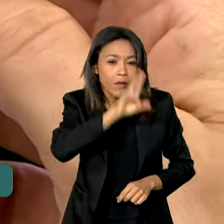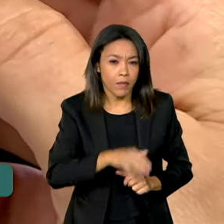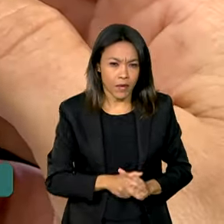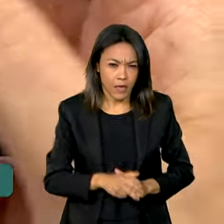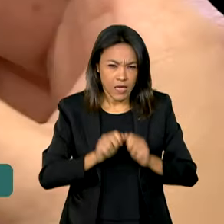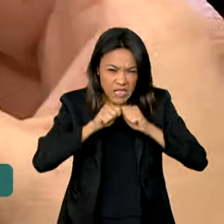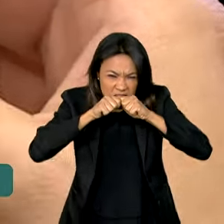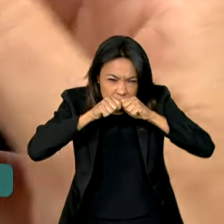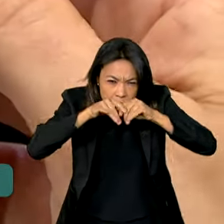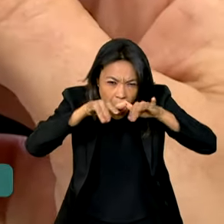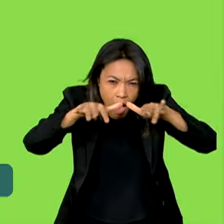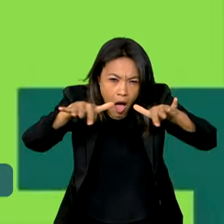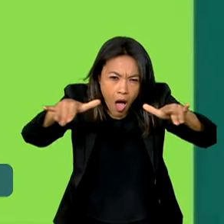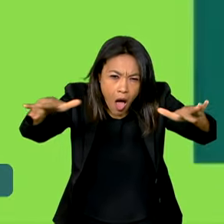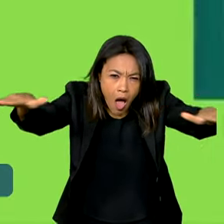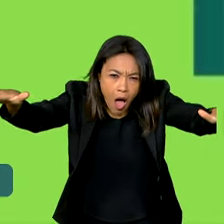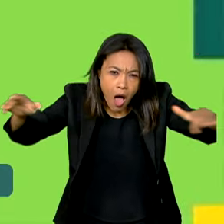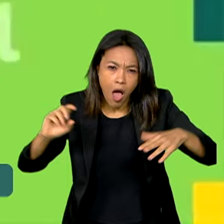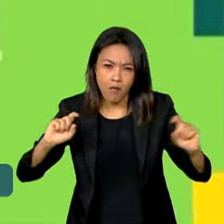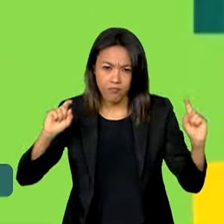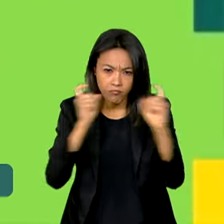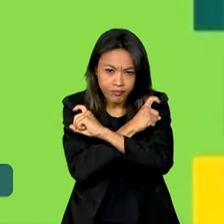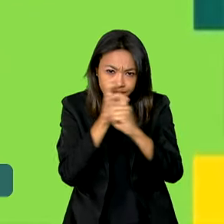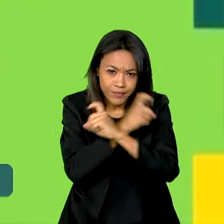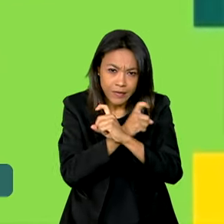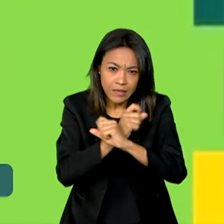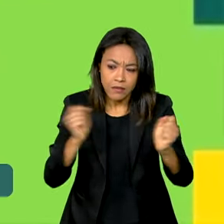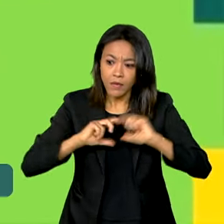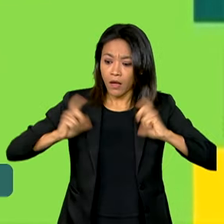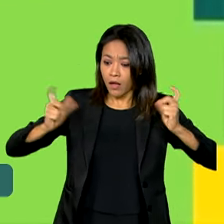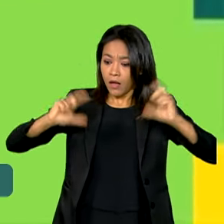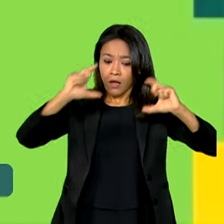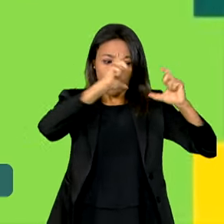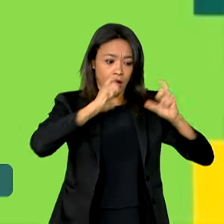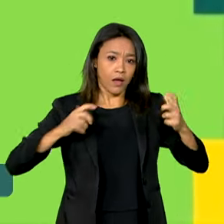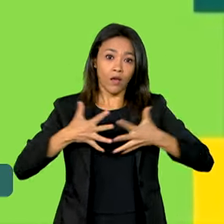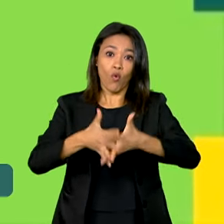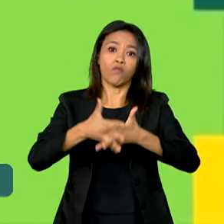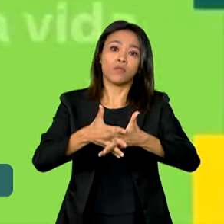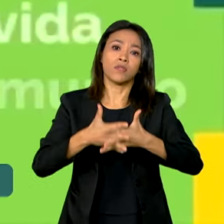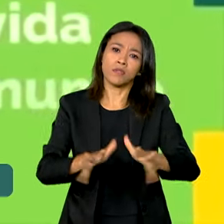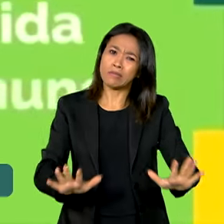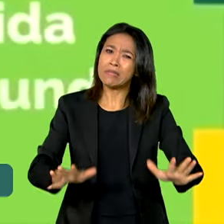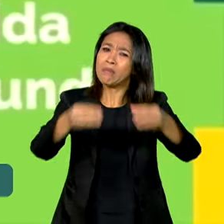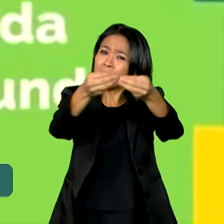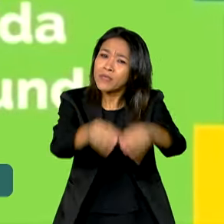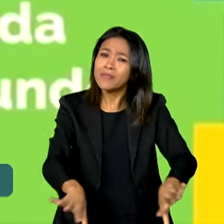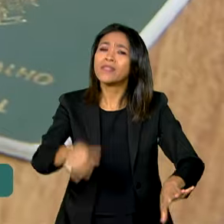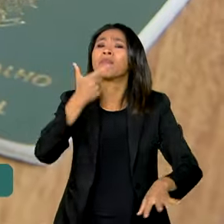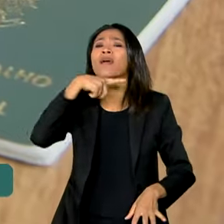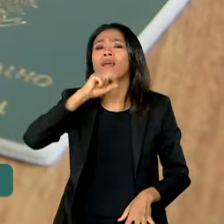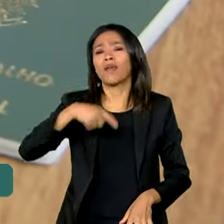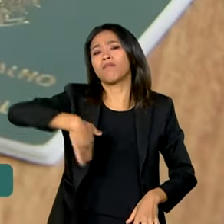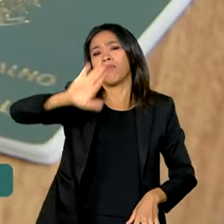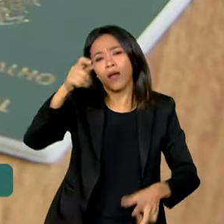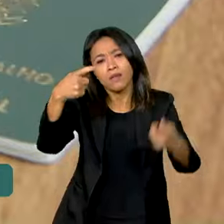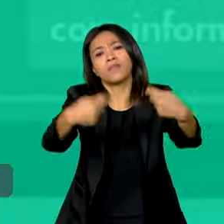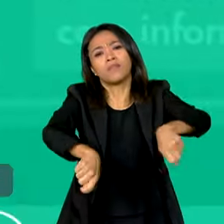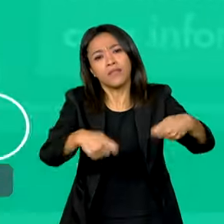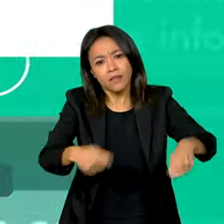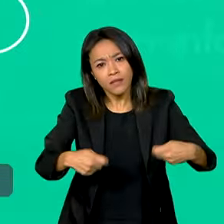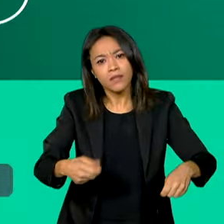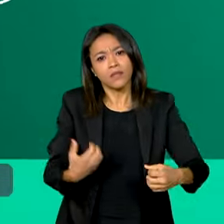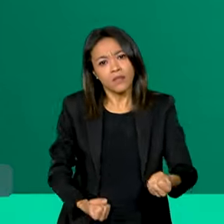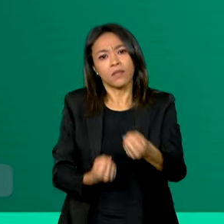espalhar desinformação gera pânico e confusão, prejudicando quem mais precisa desses